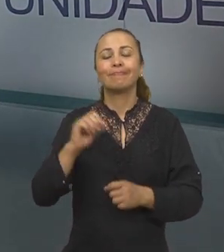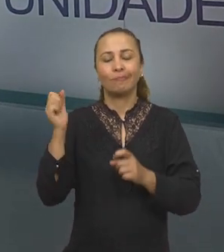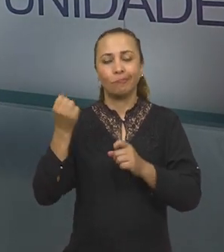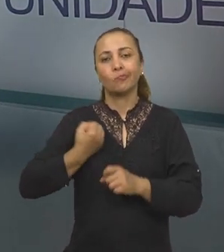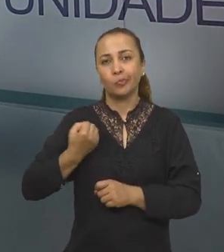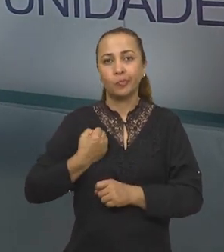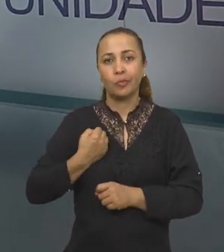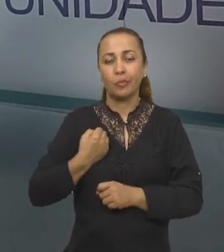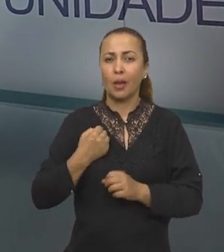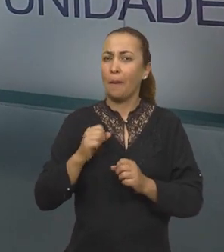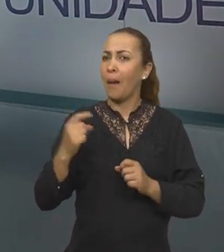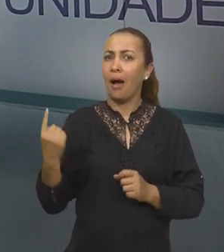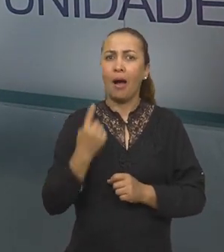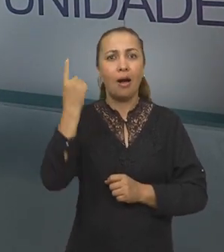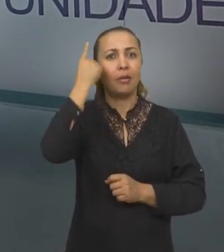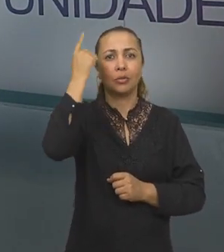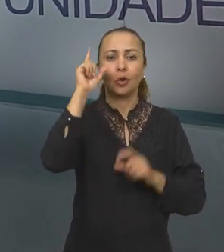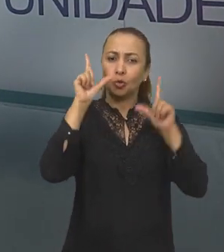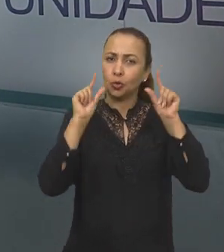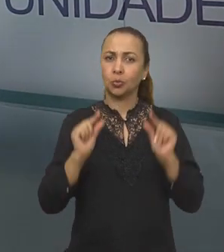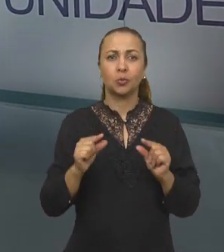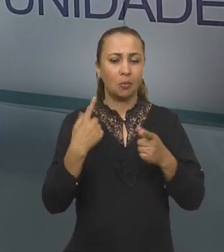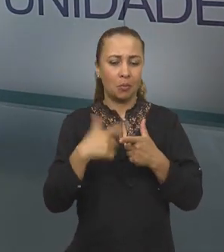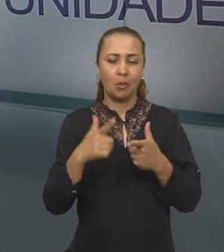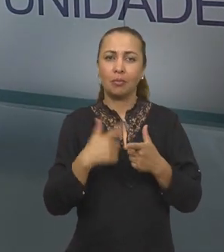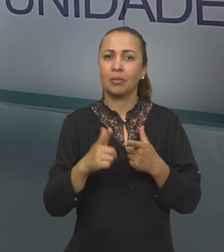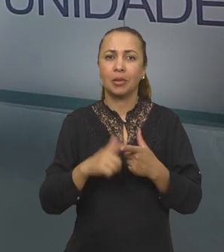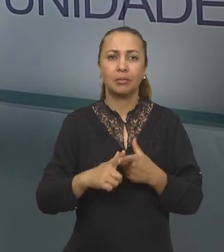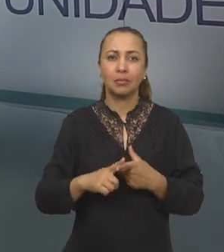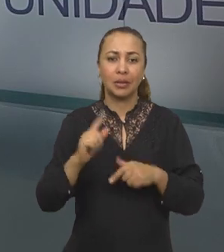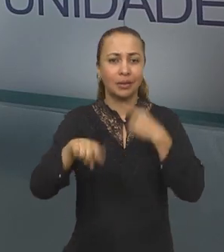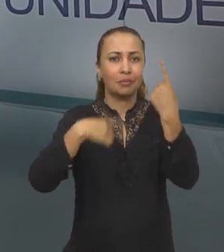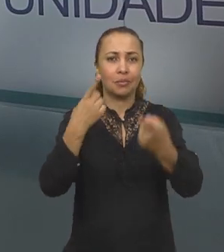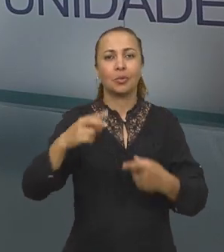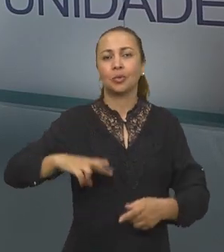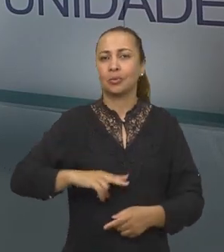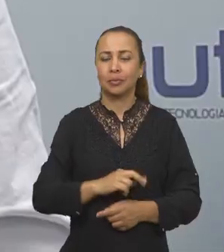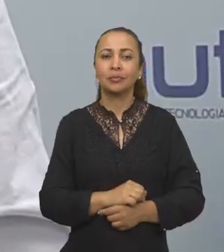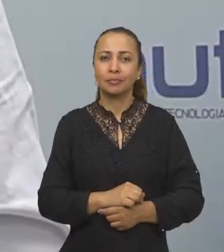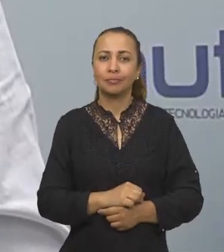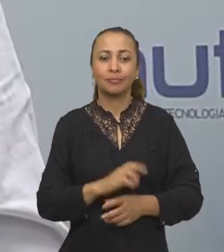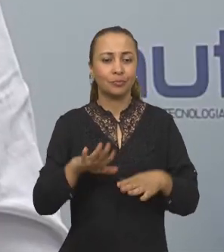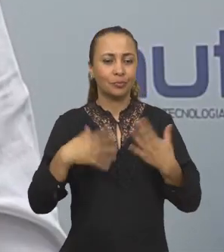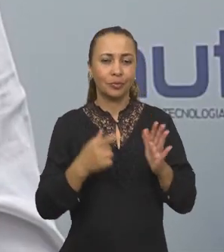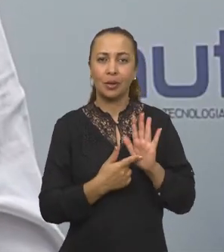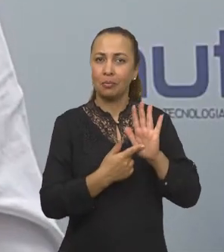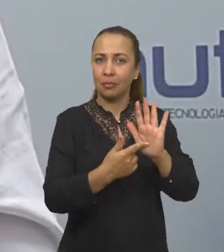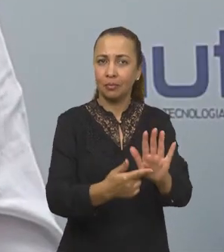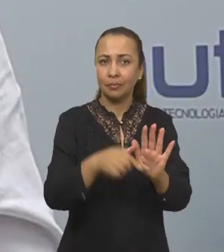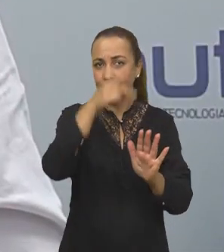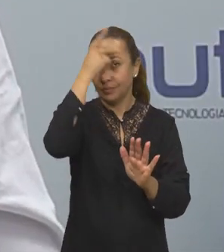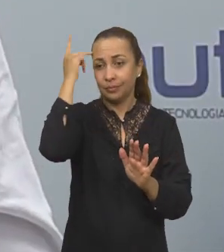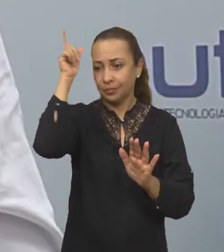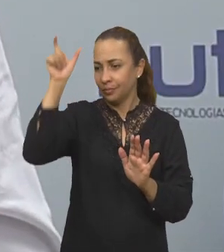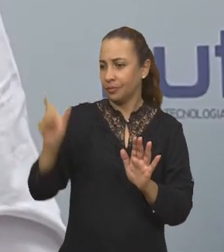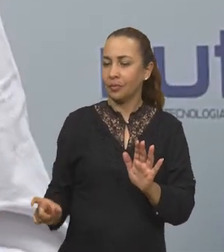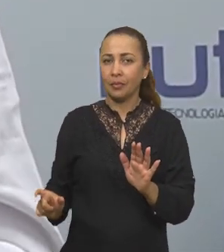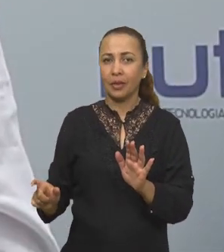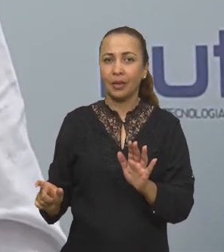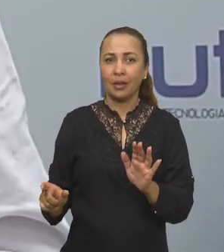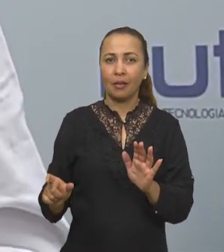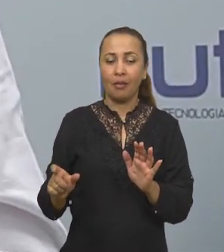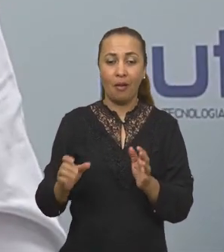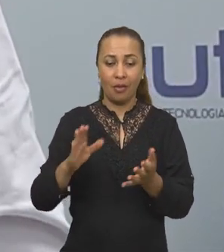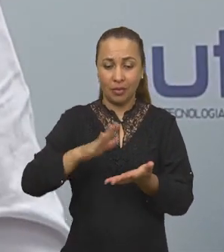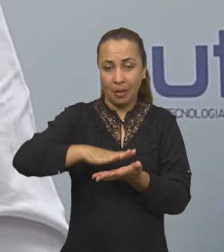diminuir os riscos de sequelas pós-operatório, isso já transmite mais confiança ao paciente. E quando você mostra para aquilo ali, com